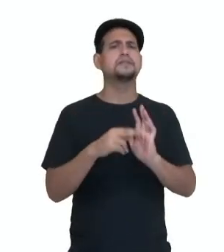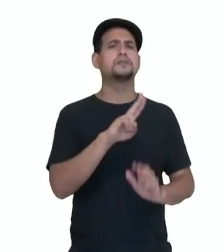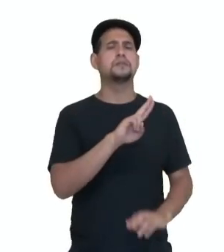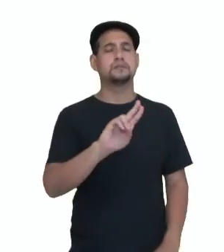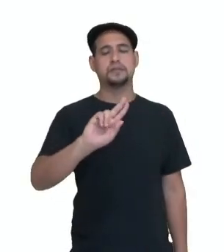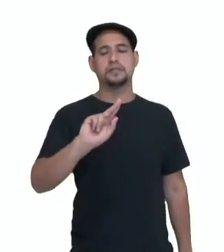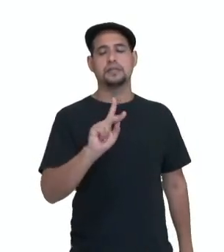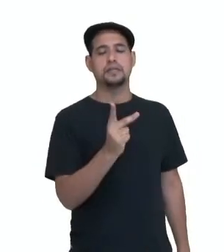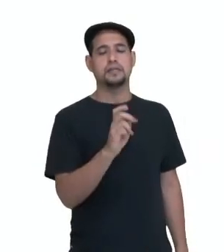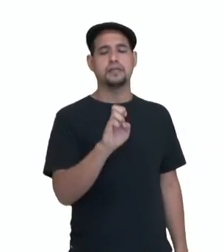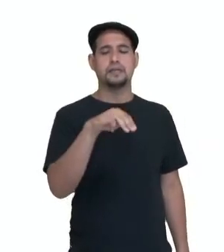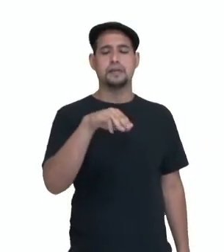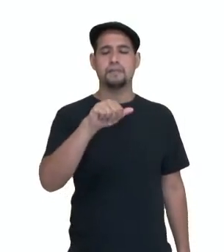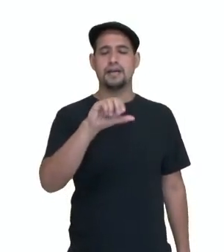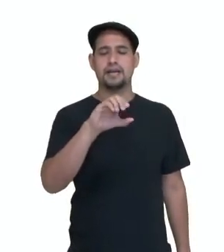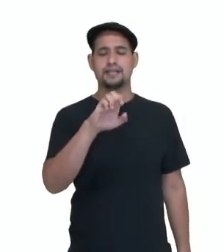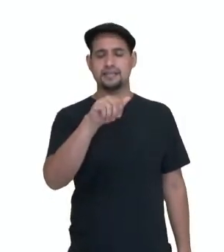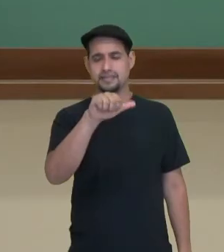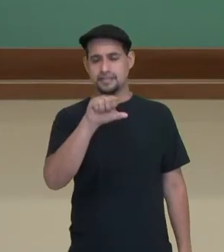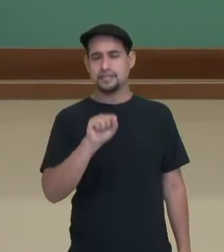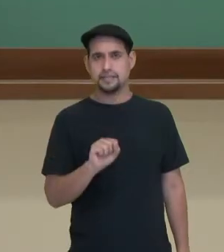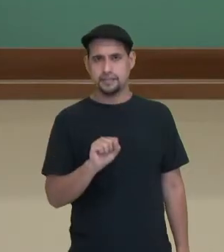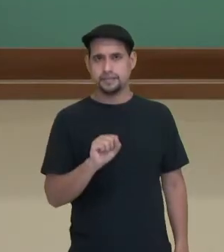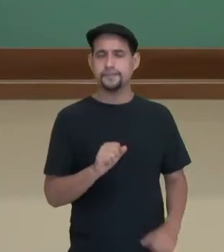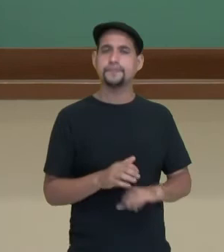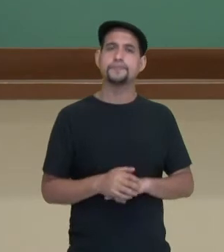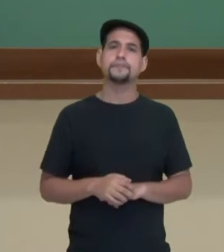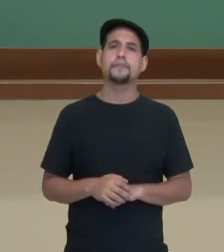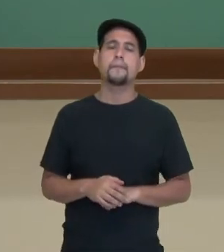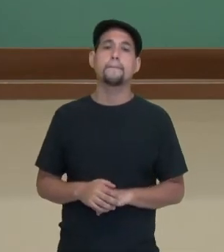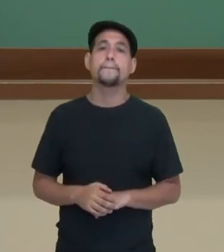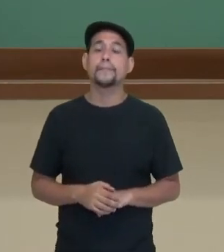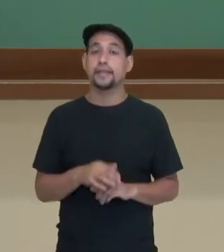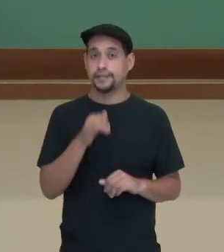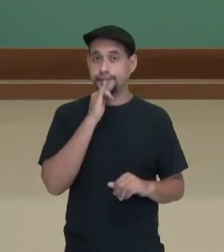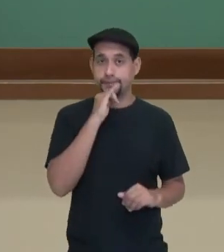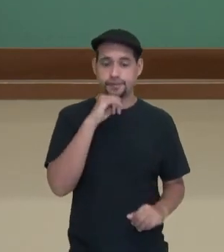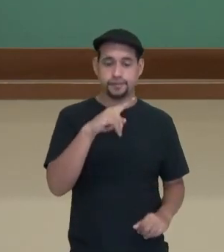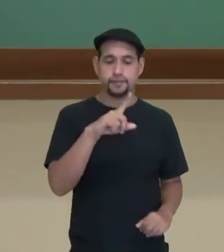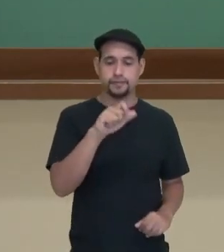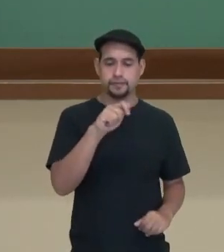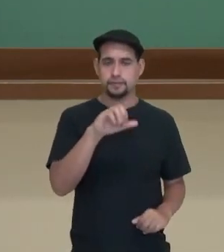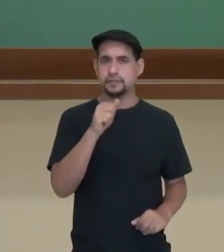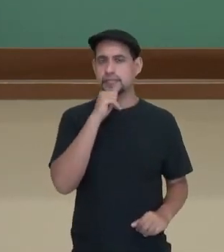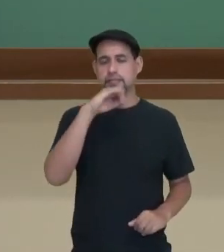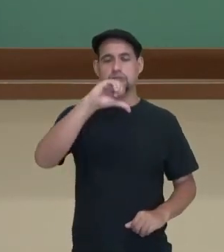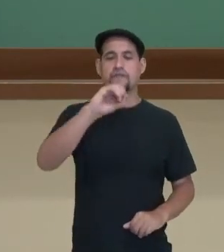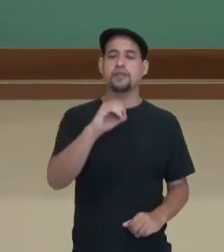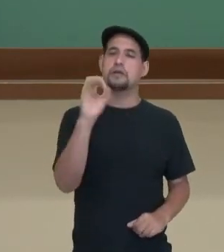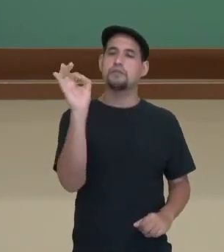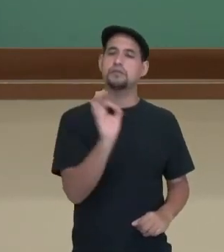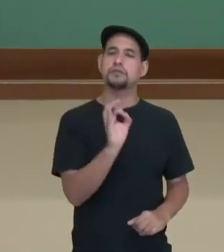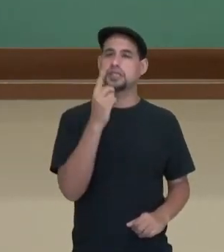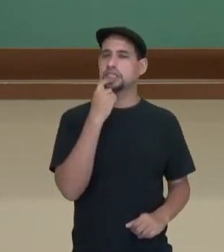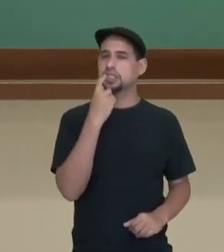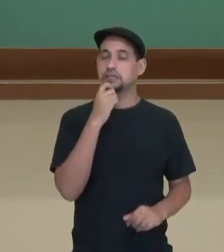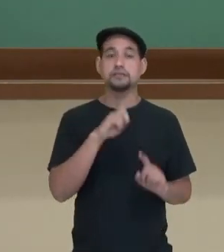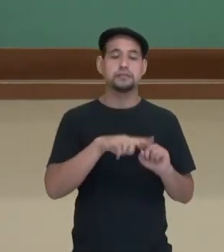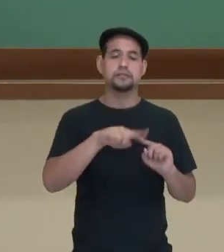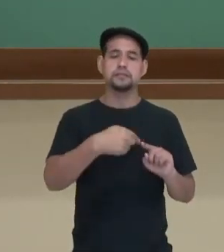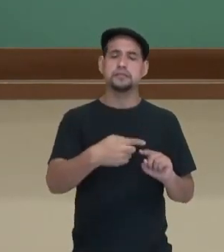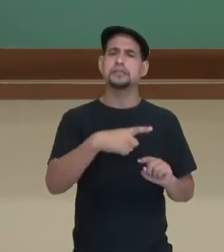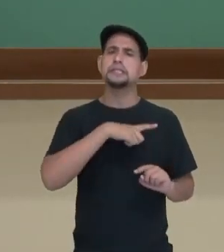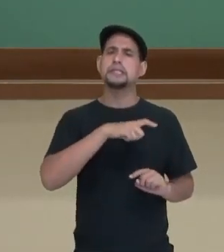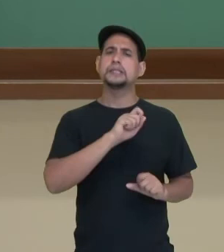e também as células de defesa e as plaquetas. Então, o plasma, cerca de 90% do sangue e as hemácias se formam